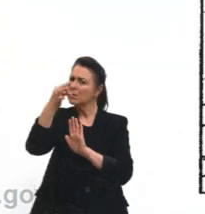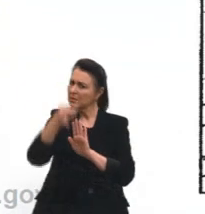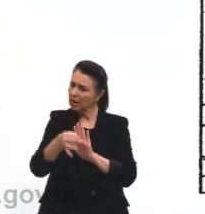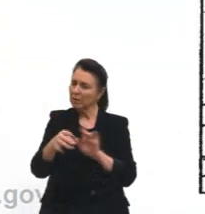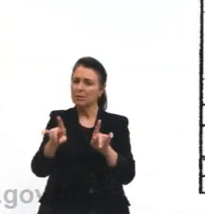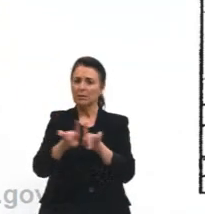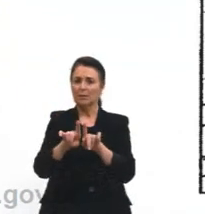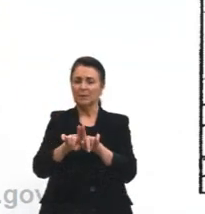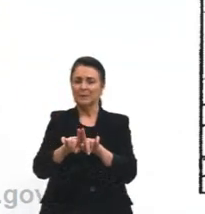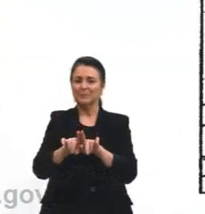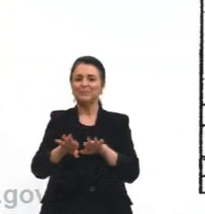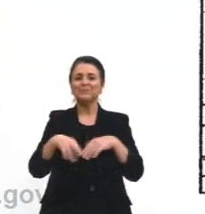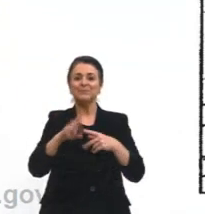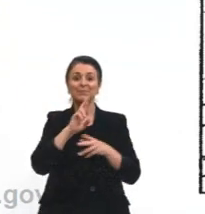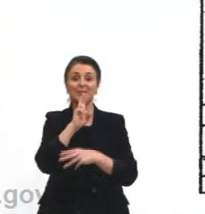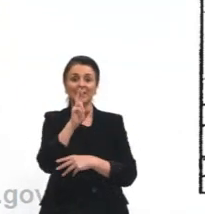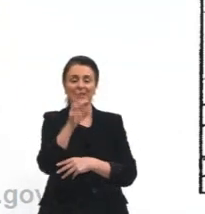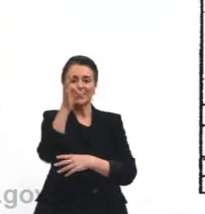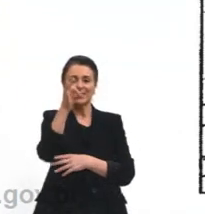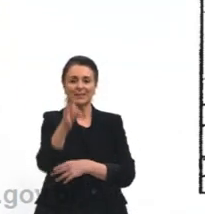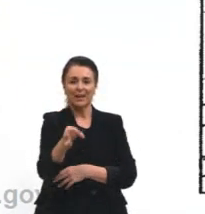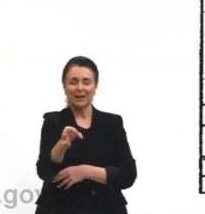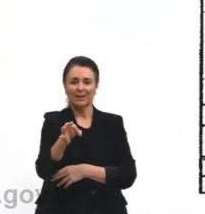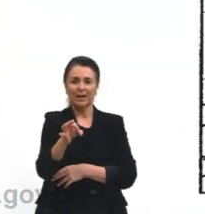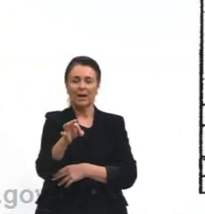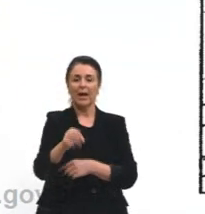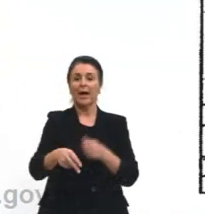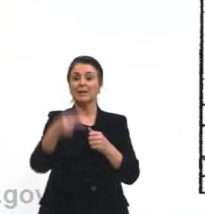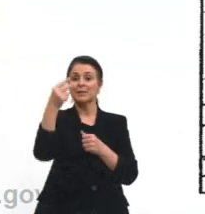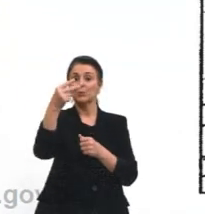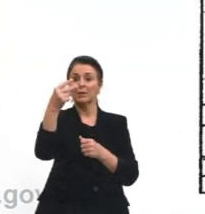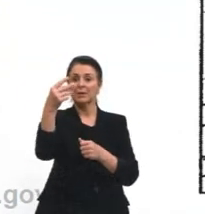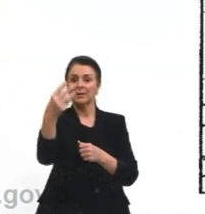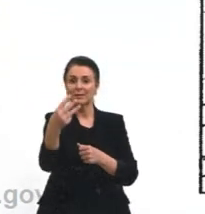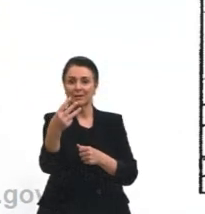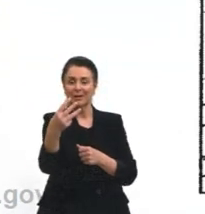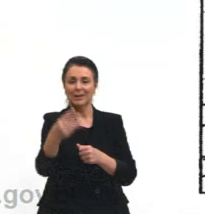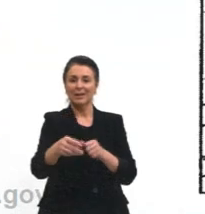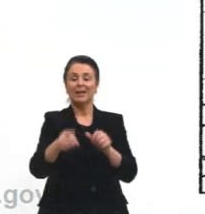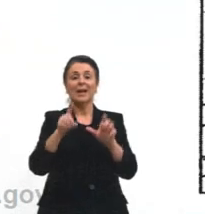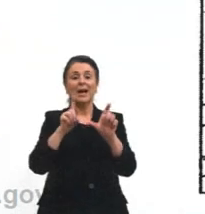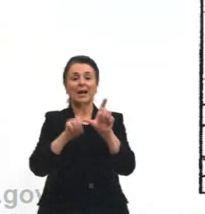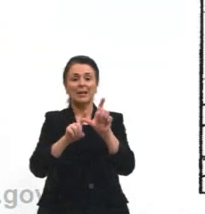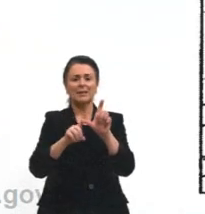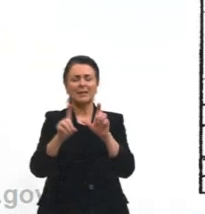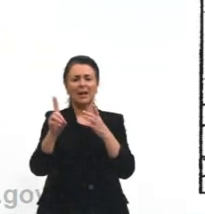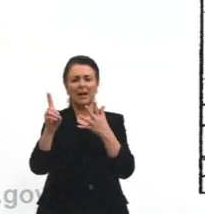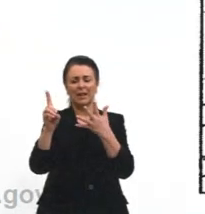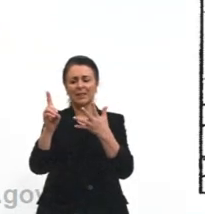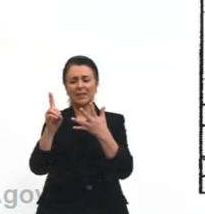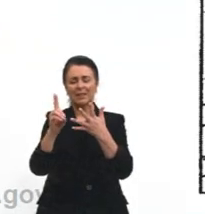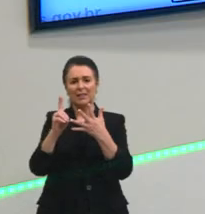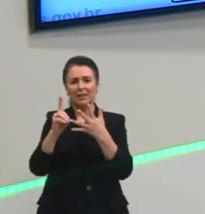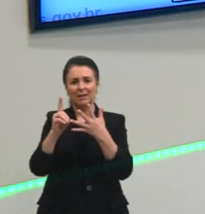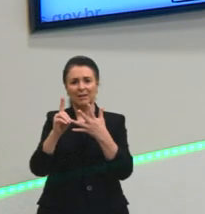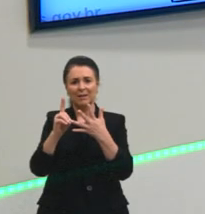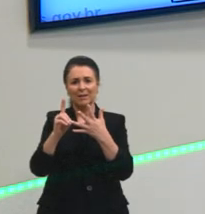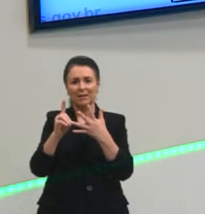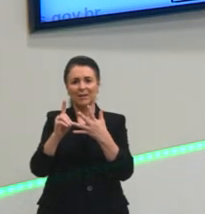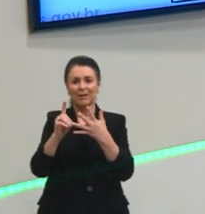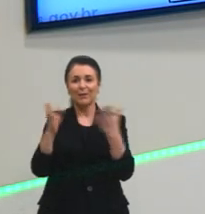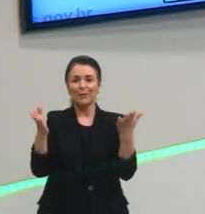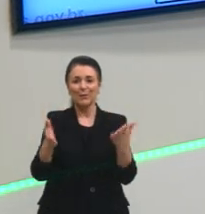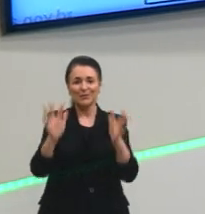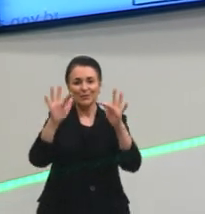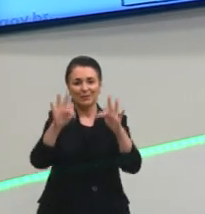Certo? Então, as nossas respostas corretas, a segunda e a terceira, letra D. Certo, pessoal? Por hoje, a gente